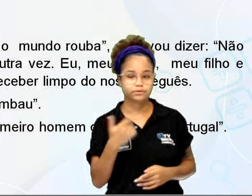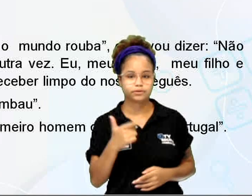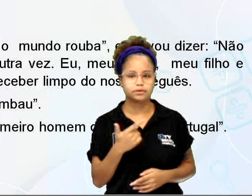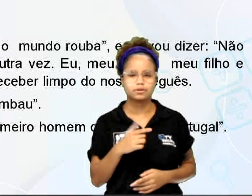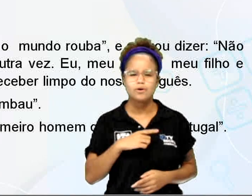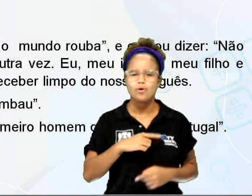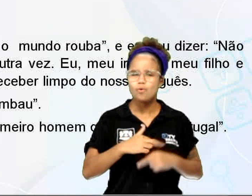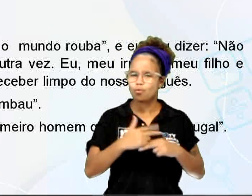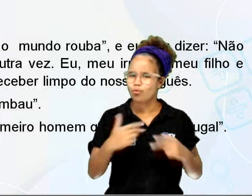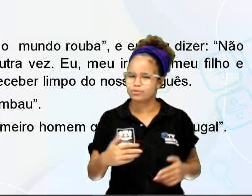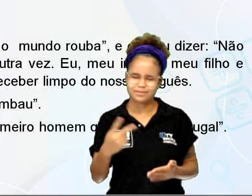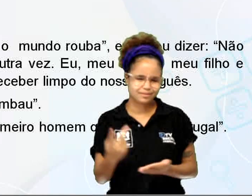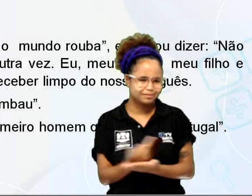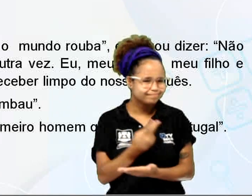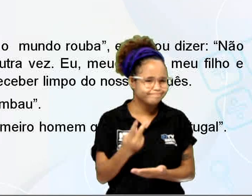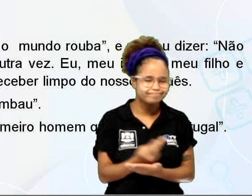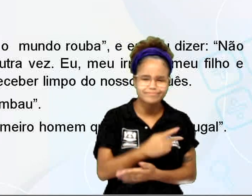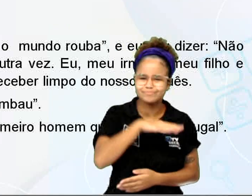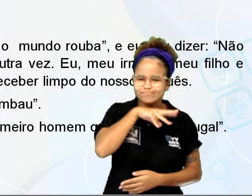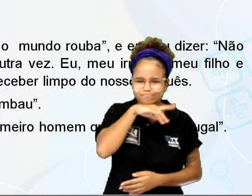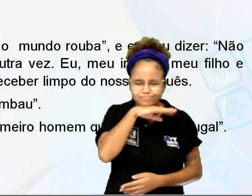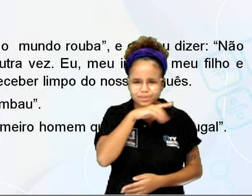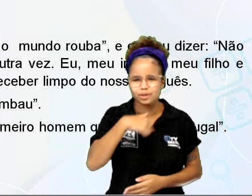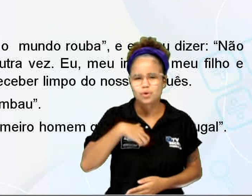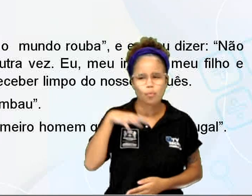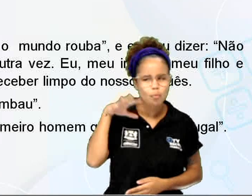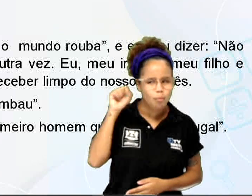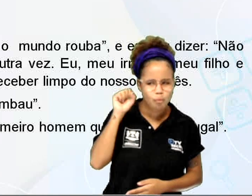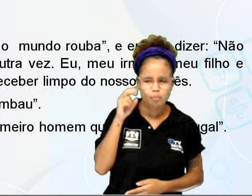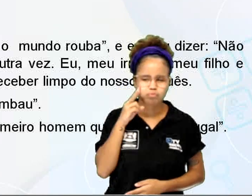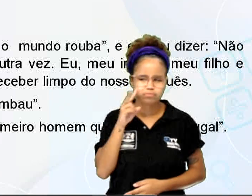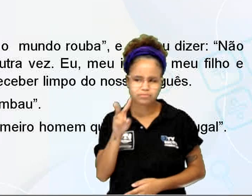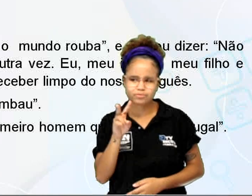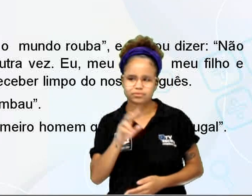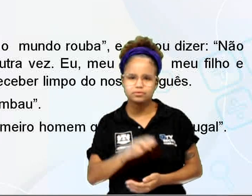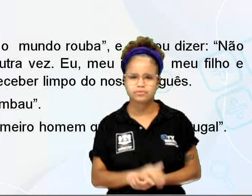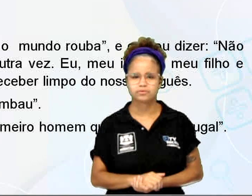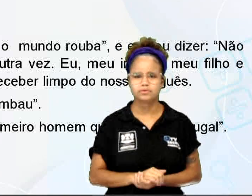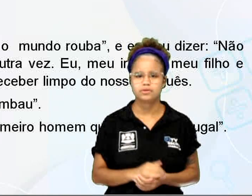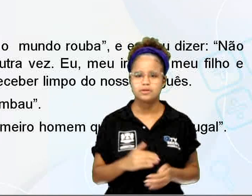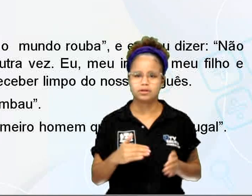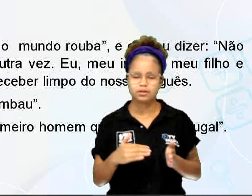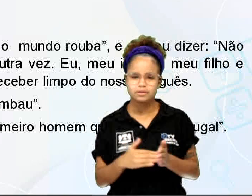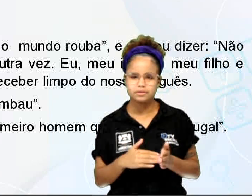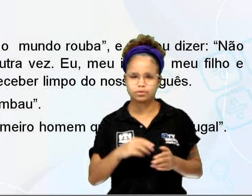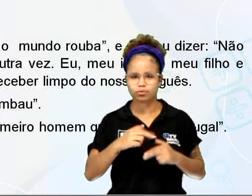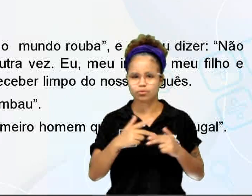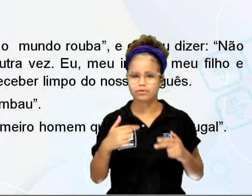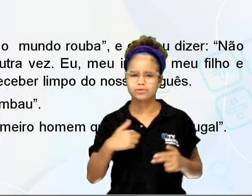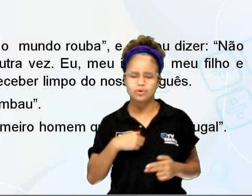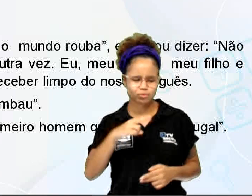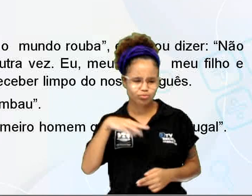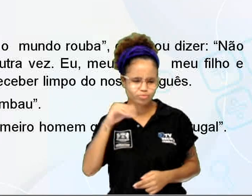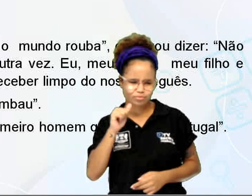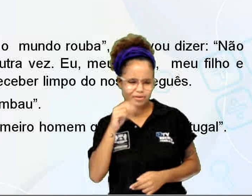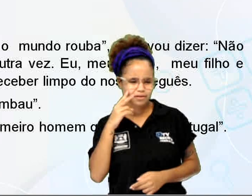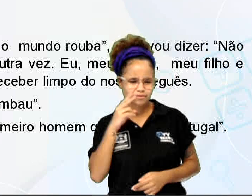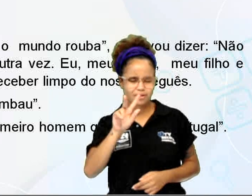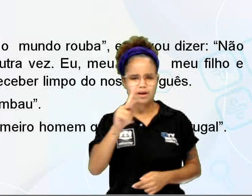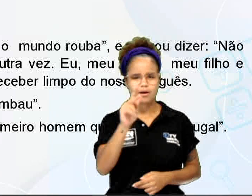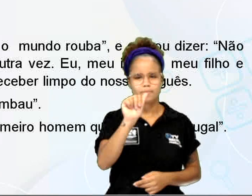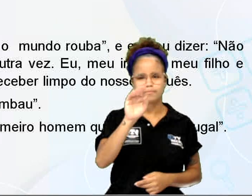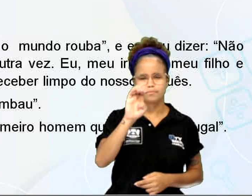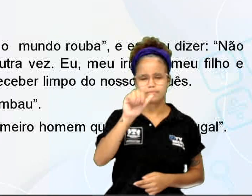coisa nojenta e torpe tem o tiro de escutar. Até habeas corpus preventivo, coisa qual nunca tinha ouvido falar